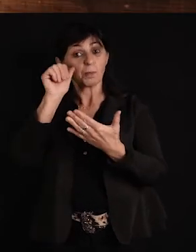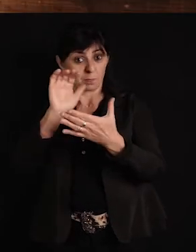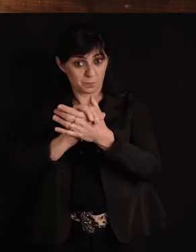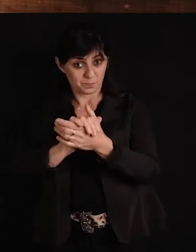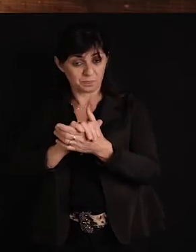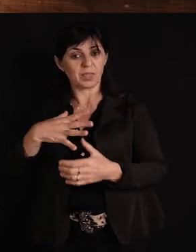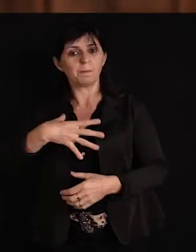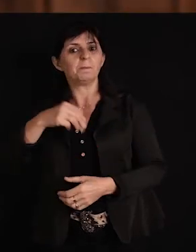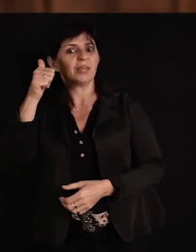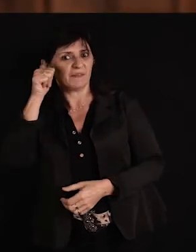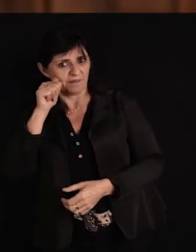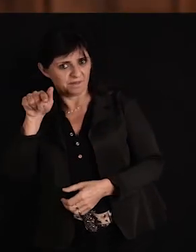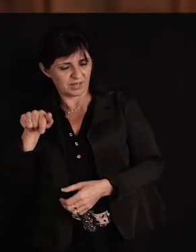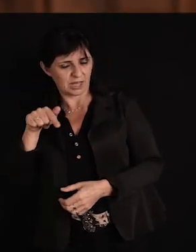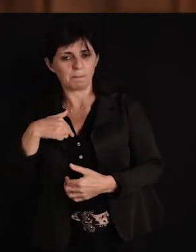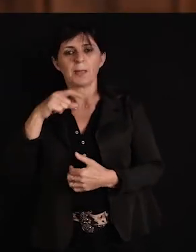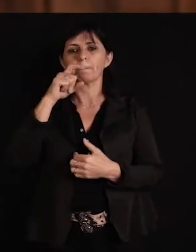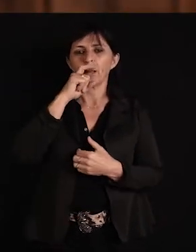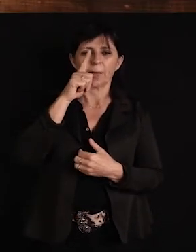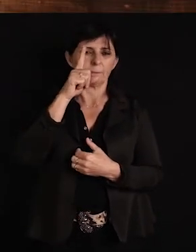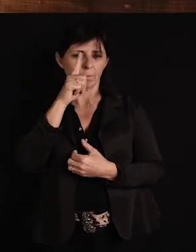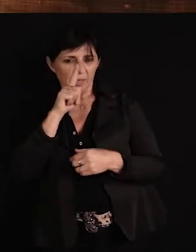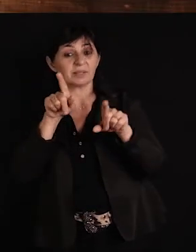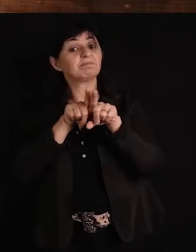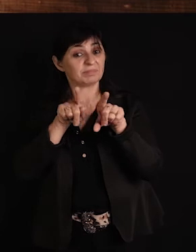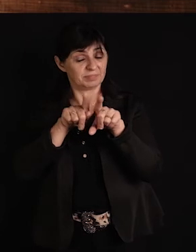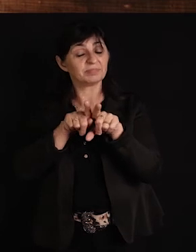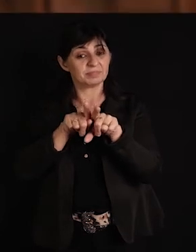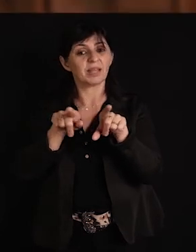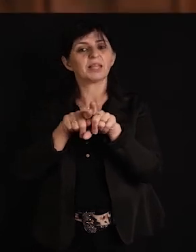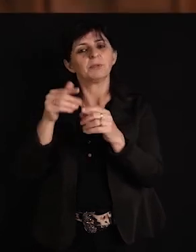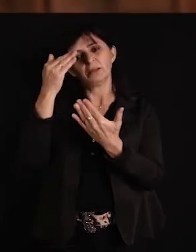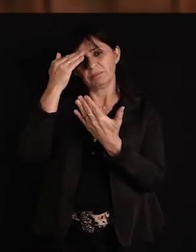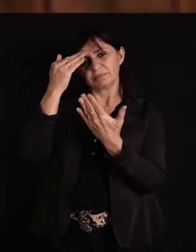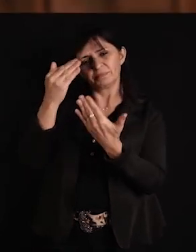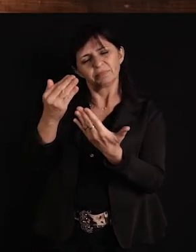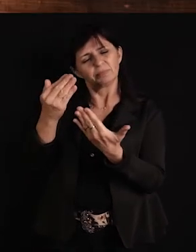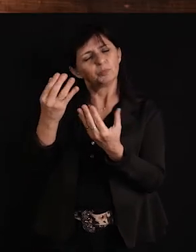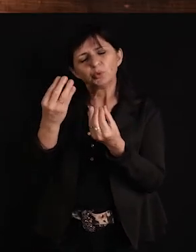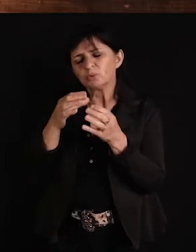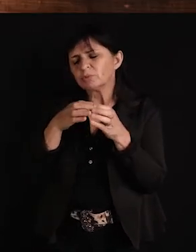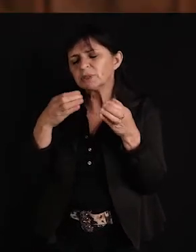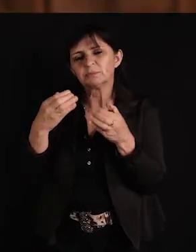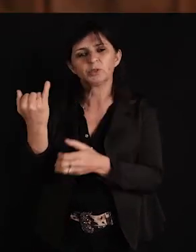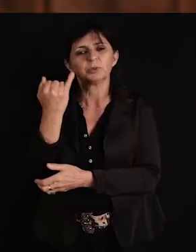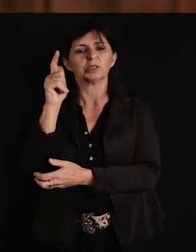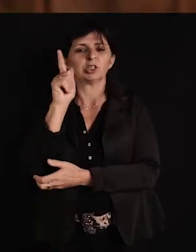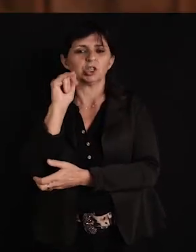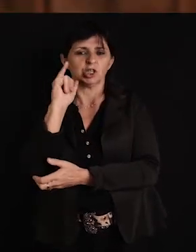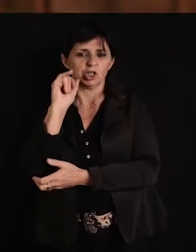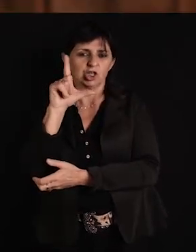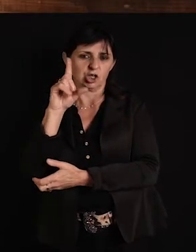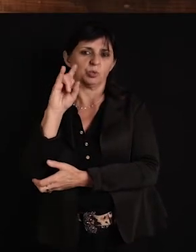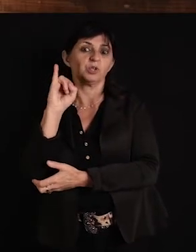menininha Minha filha também Meu pai e minha mãe que sempre me apoiaram Também quero deixar um agradecimento muito grande Ao Gildim E que foi ele